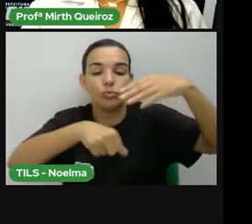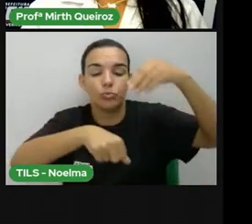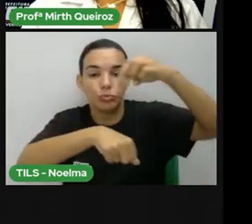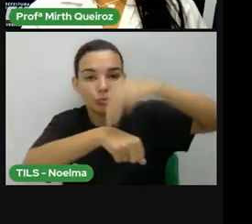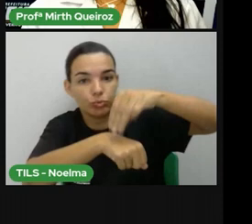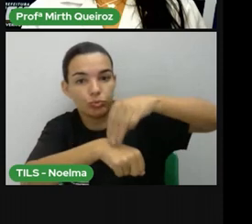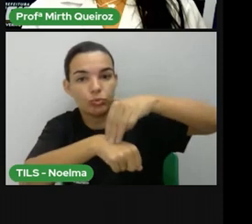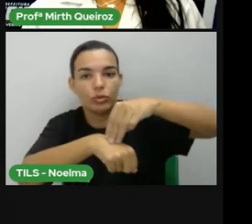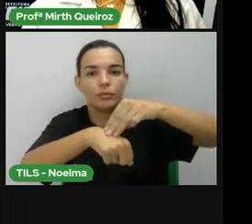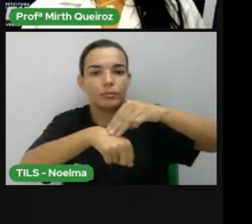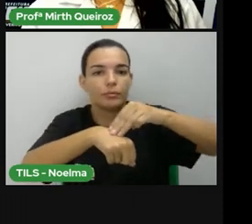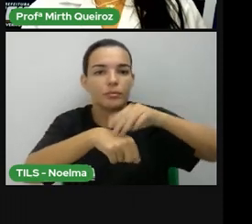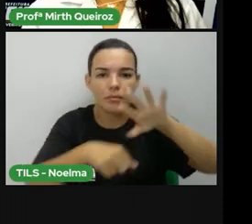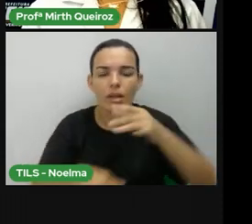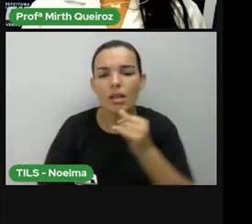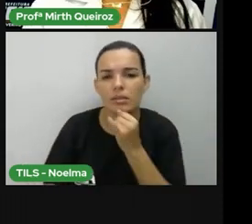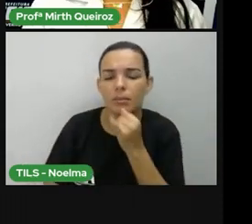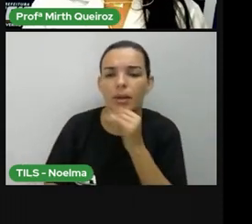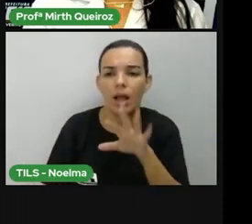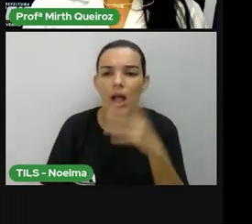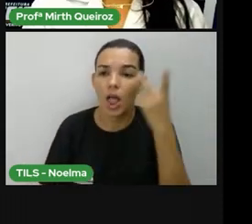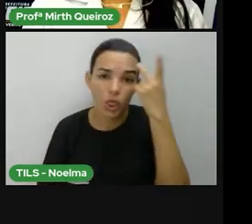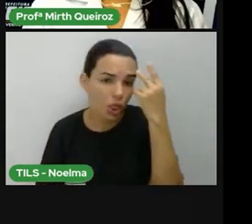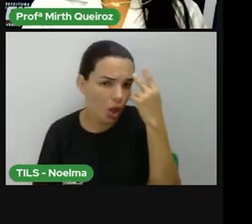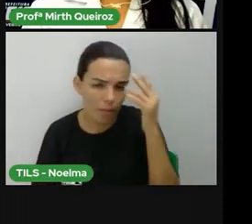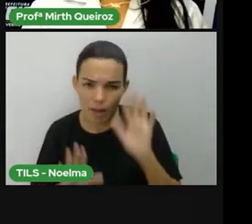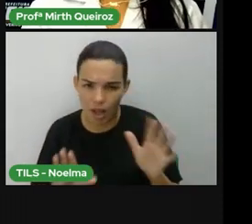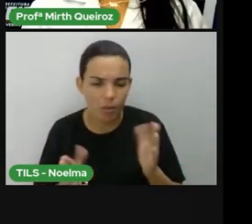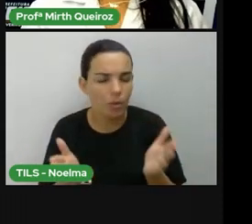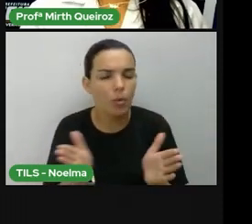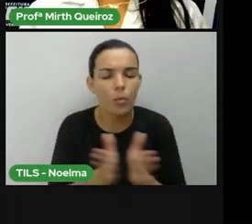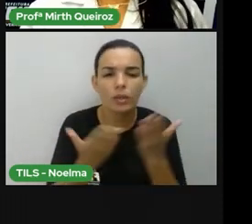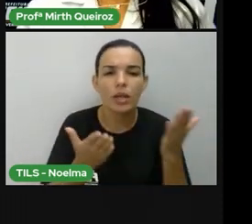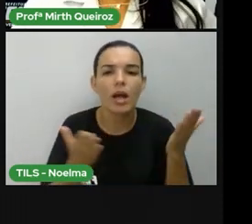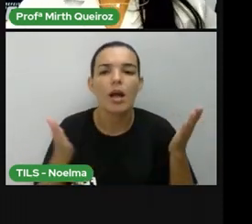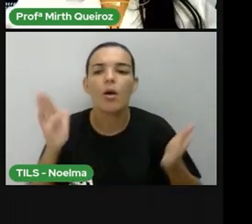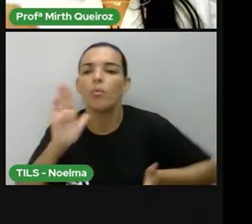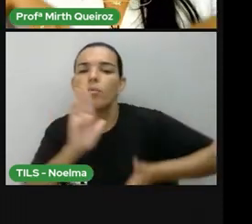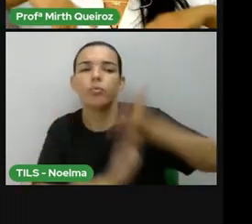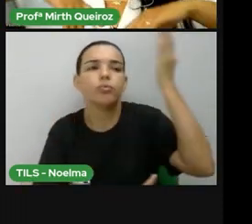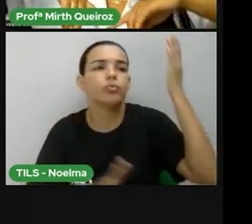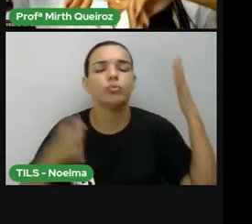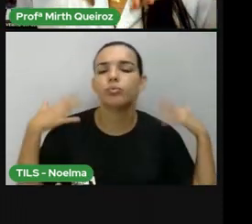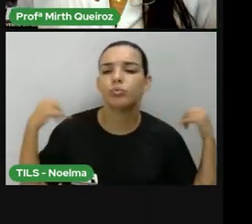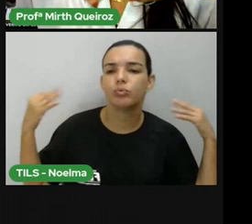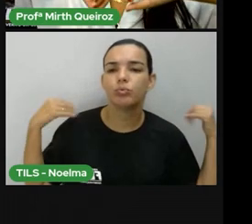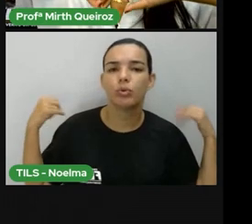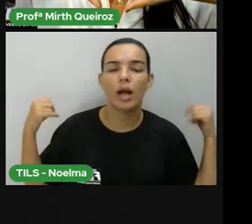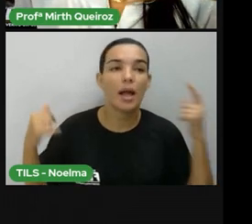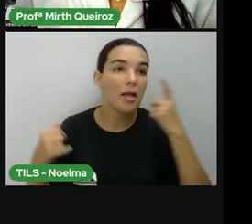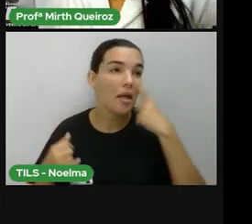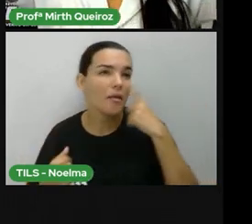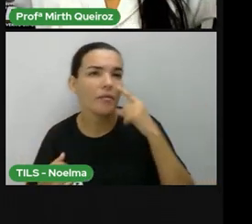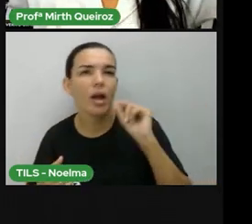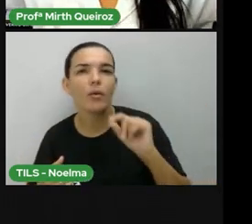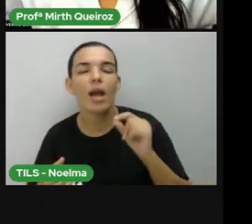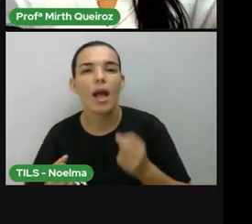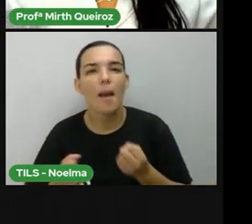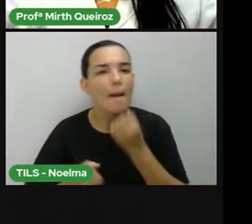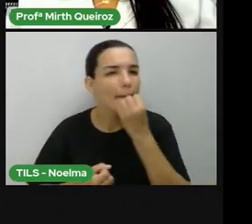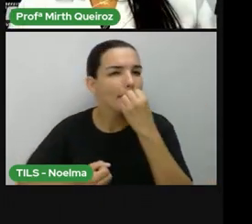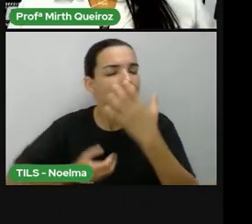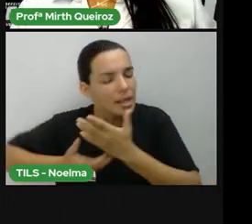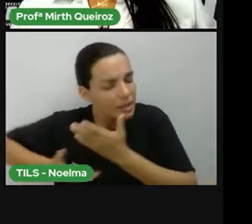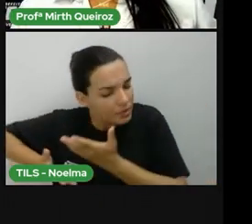É comum a gente viajar de um município pra outro e a gente ver logo na entrada, assim, seja bem